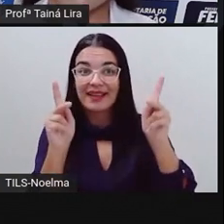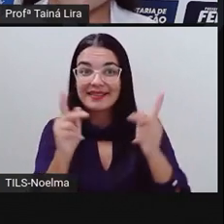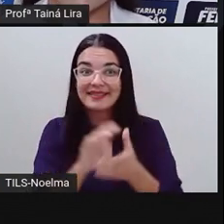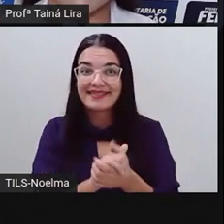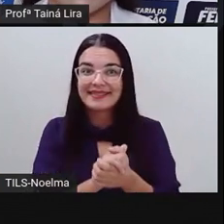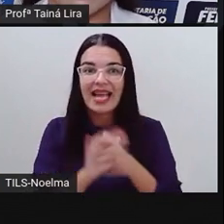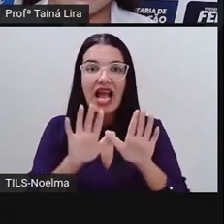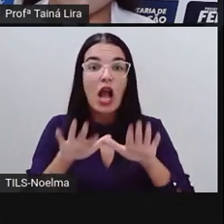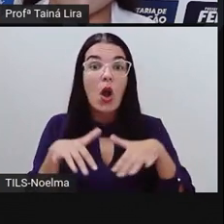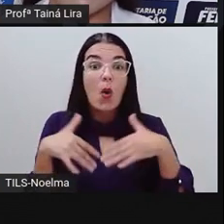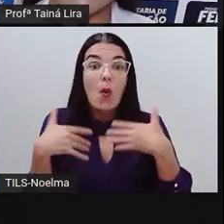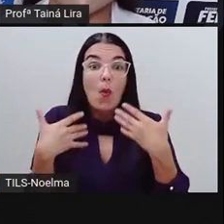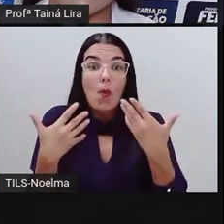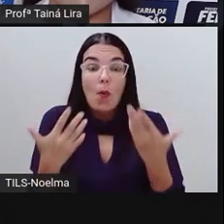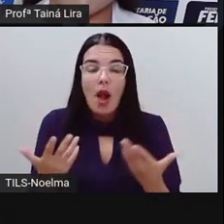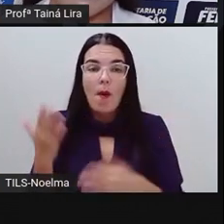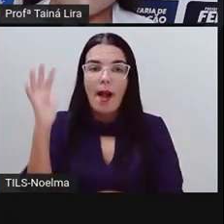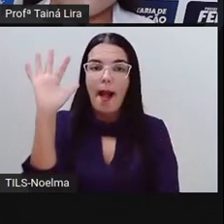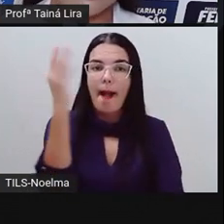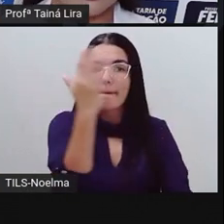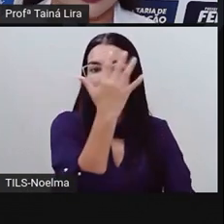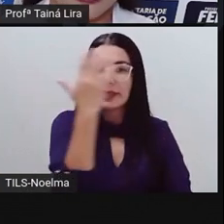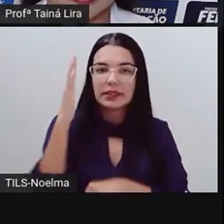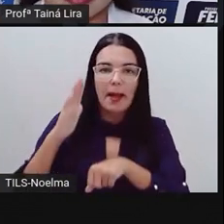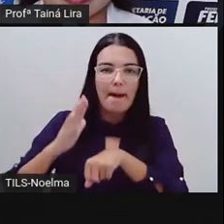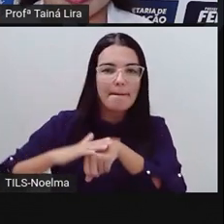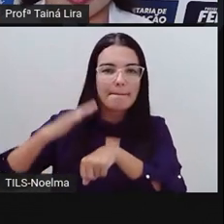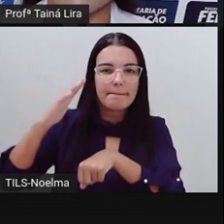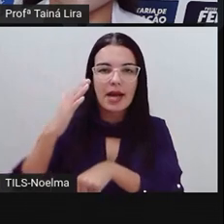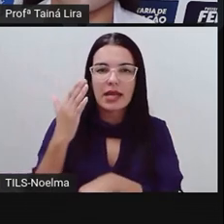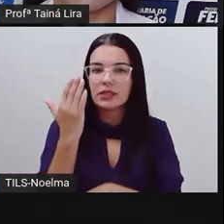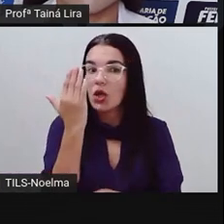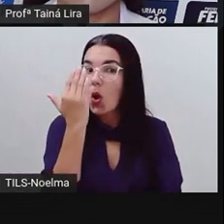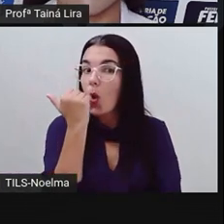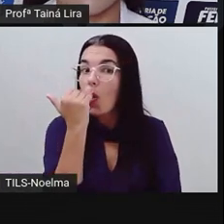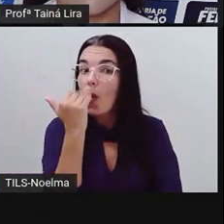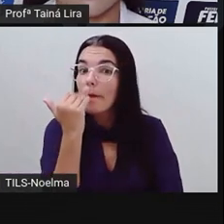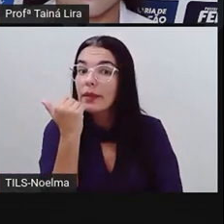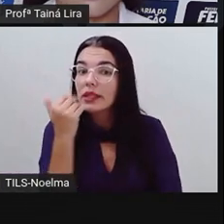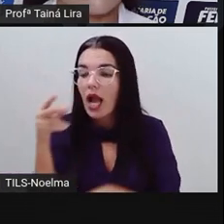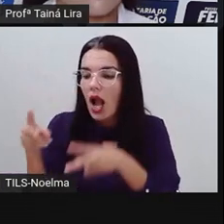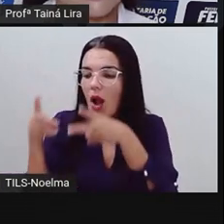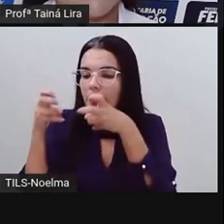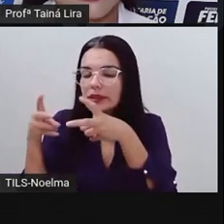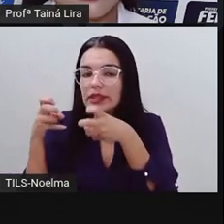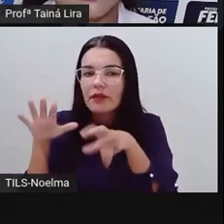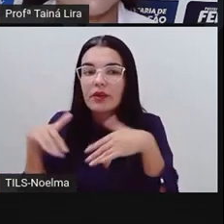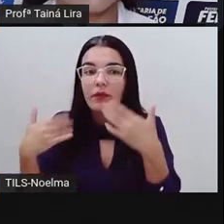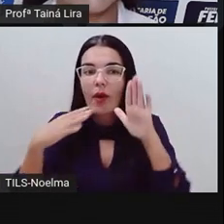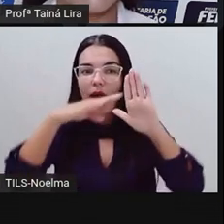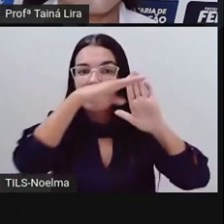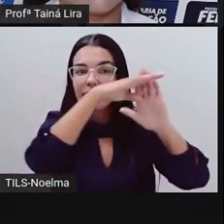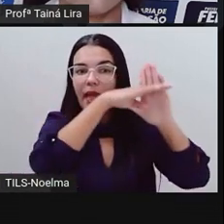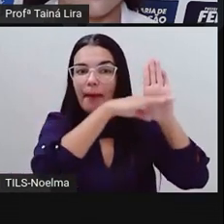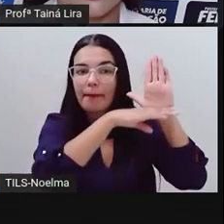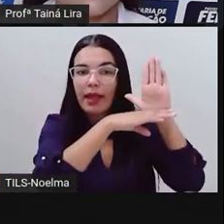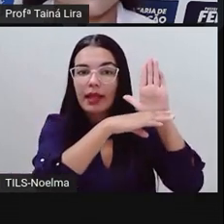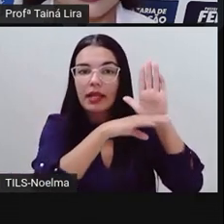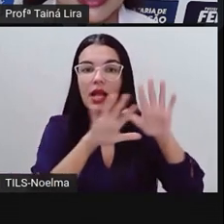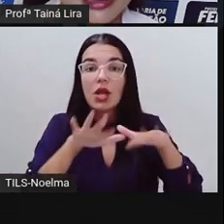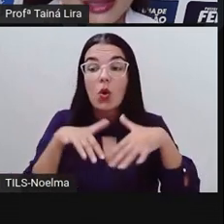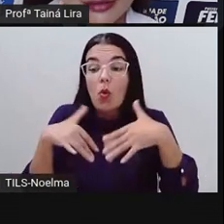Qual é a planta mais consumida? Observando aí essa tabela e quantos